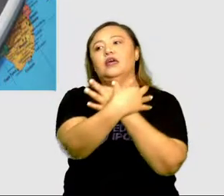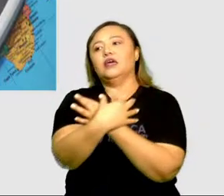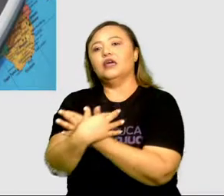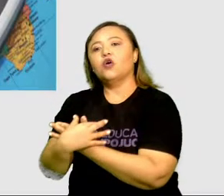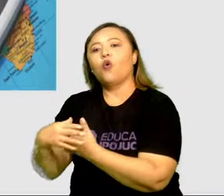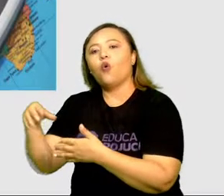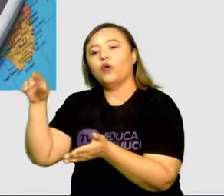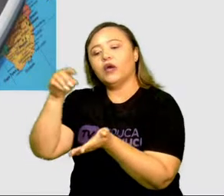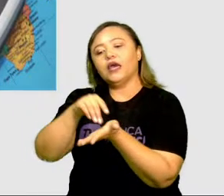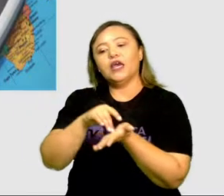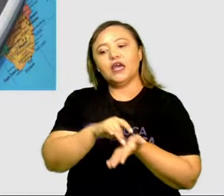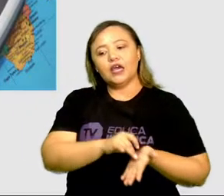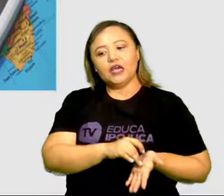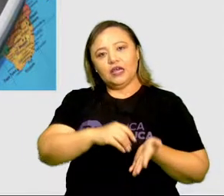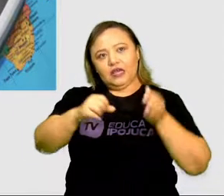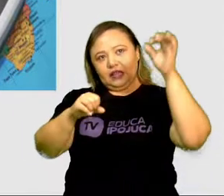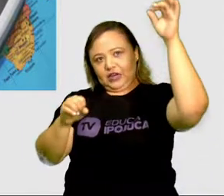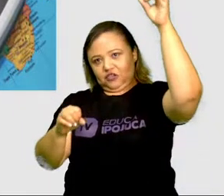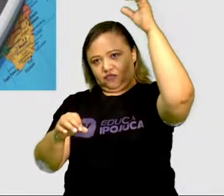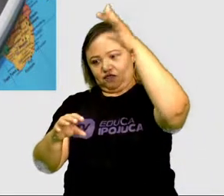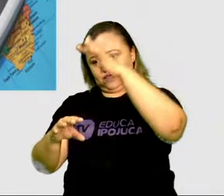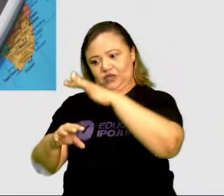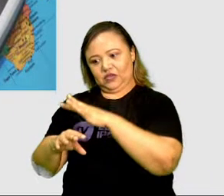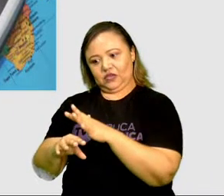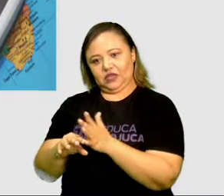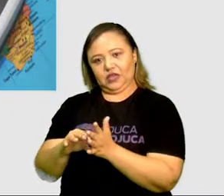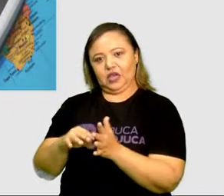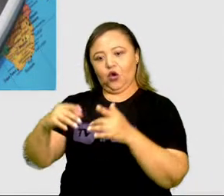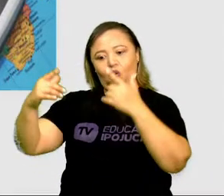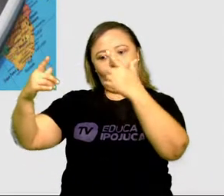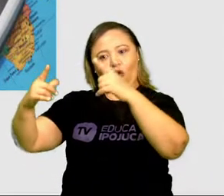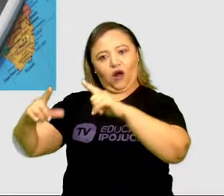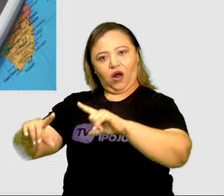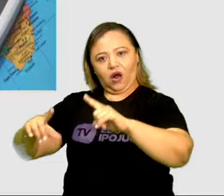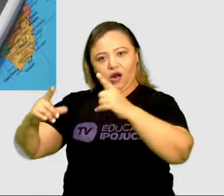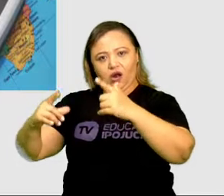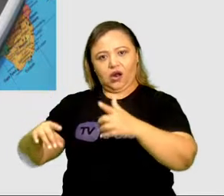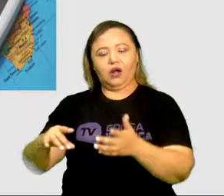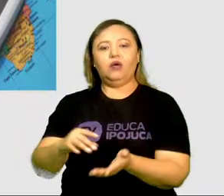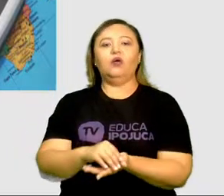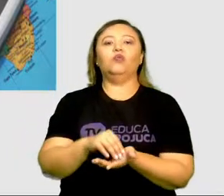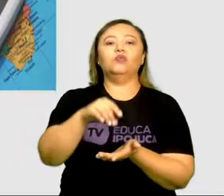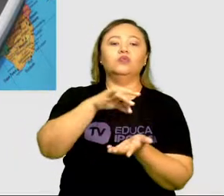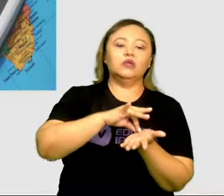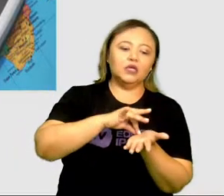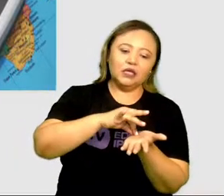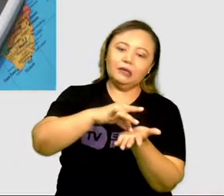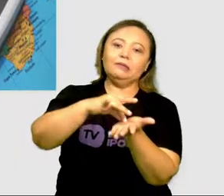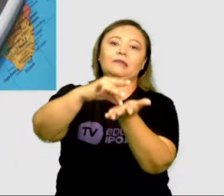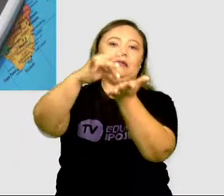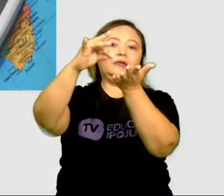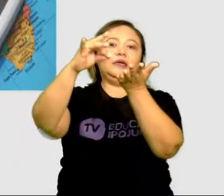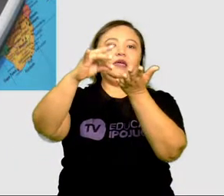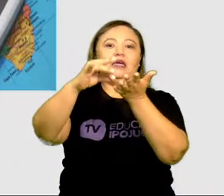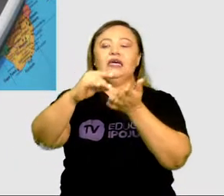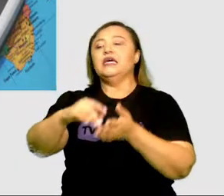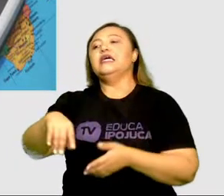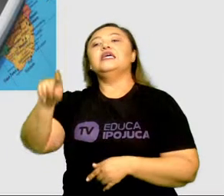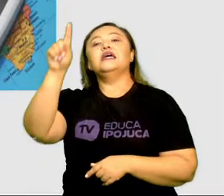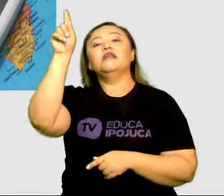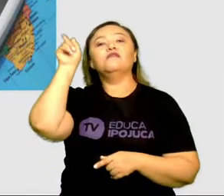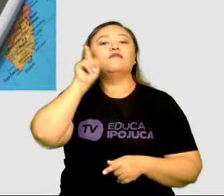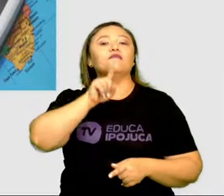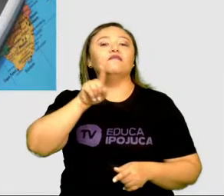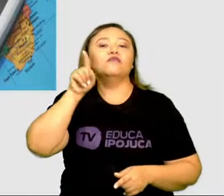desenvolvimento pelos Estados Unidos. Ele foi desenvolvido lá nos Estados Unidos e ainda lá no ano de 1970.